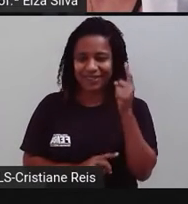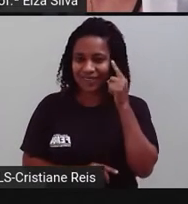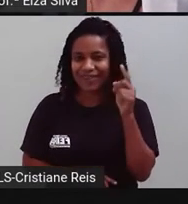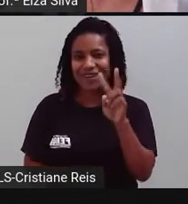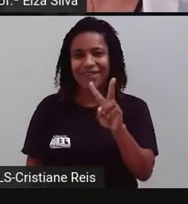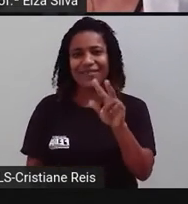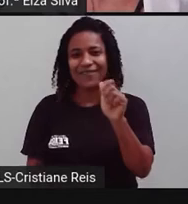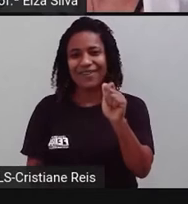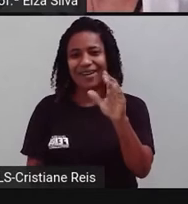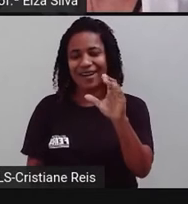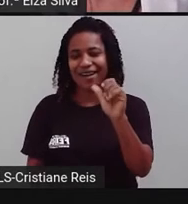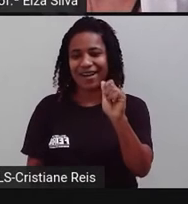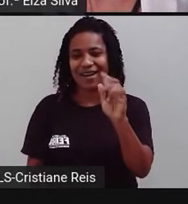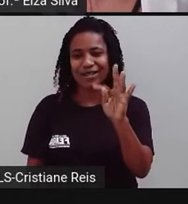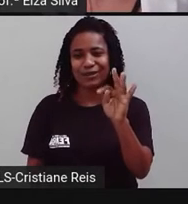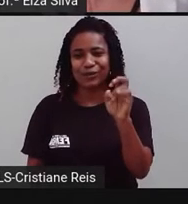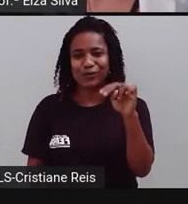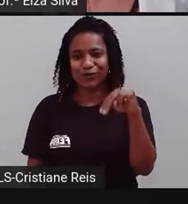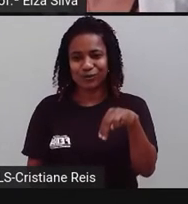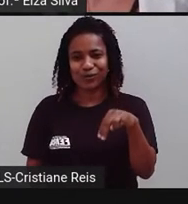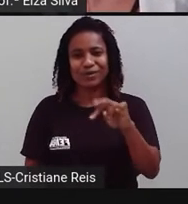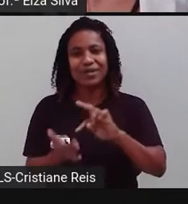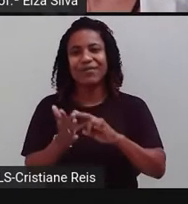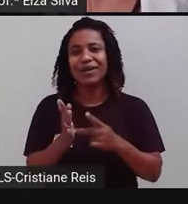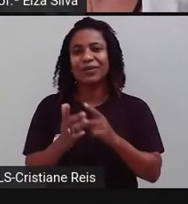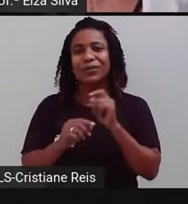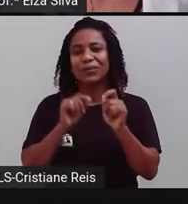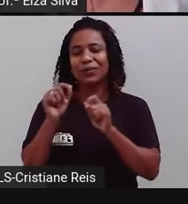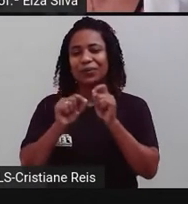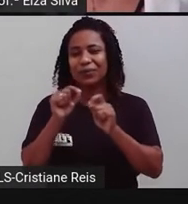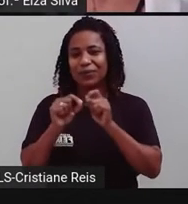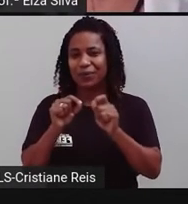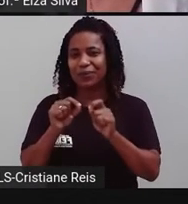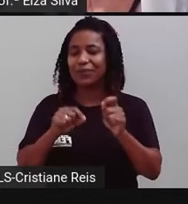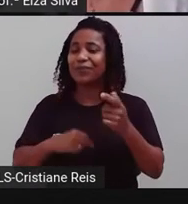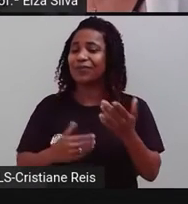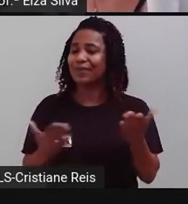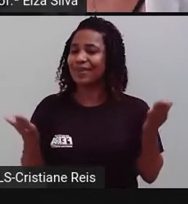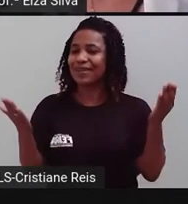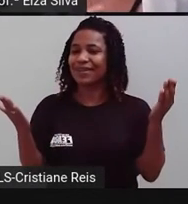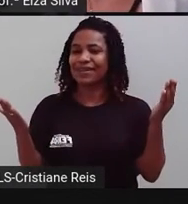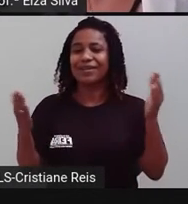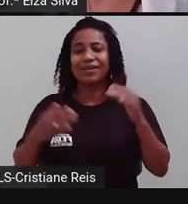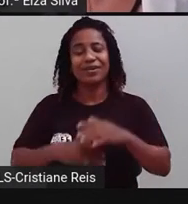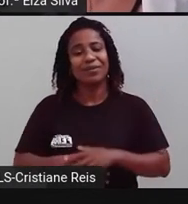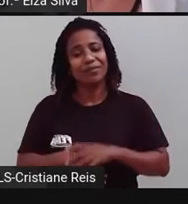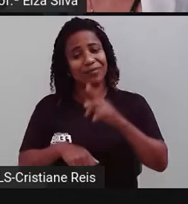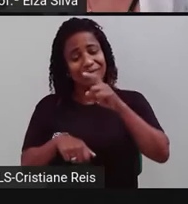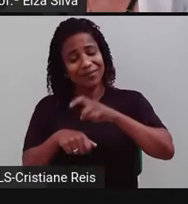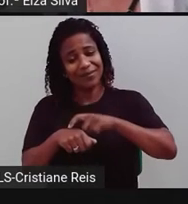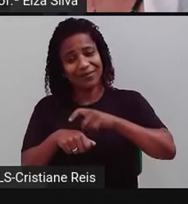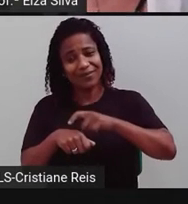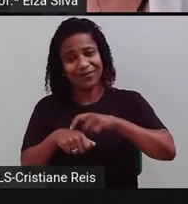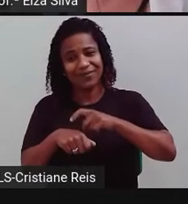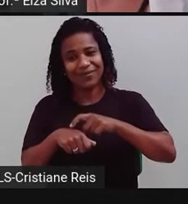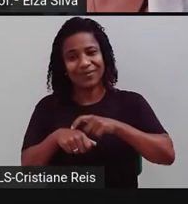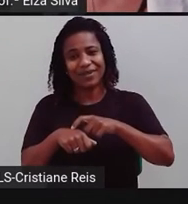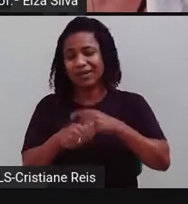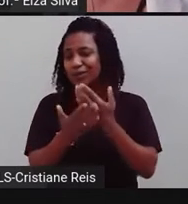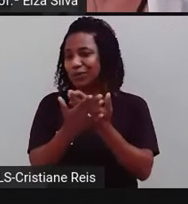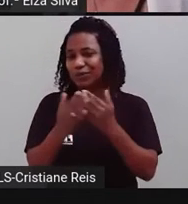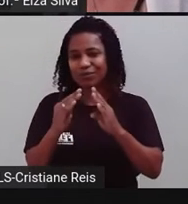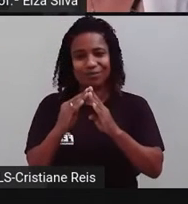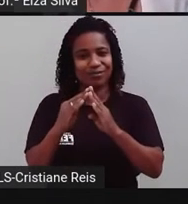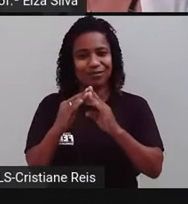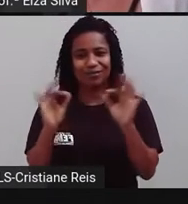Vacation time is when you don't go to school or work. Então, é aquele momento, aquele período, quando a gente não vai para a